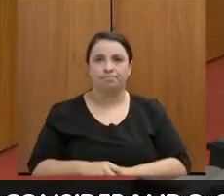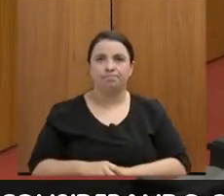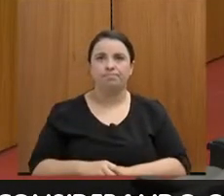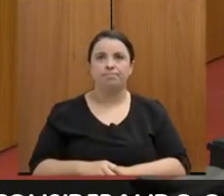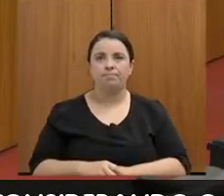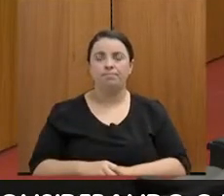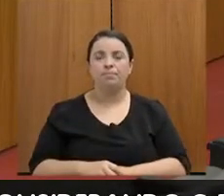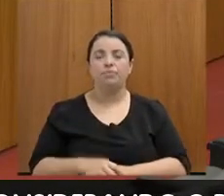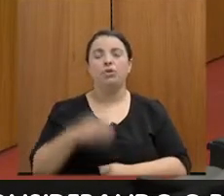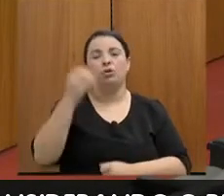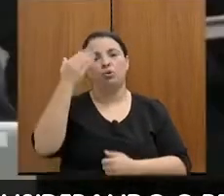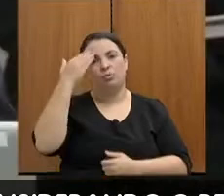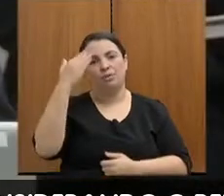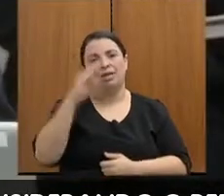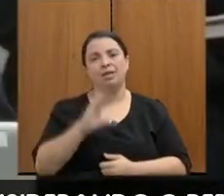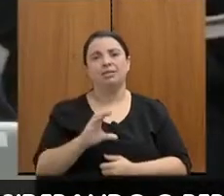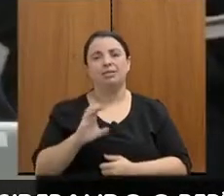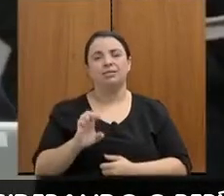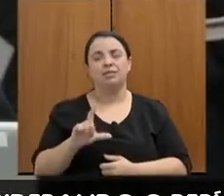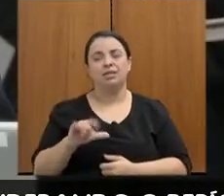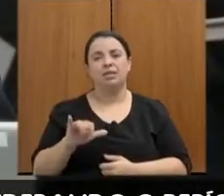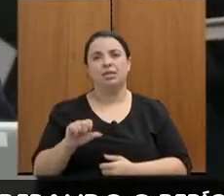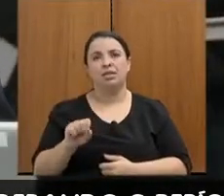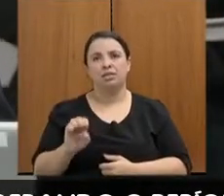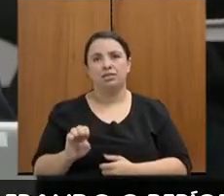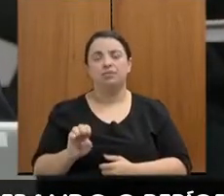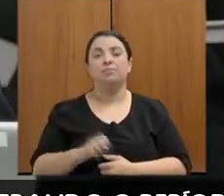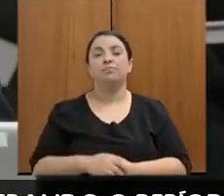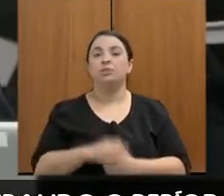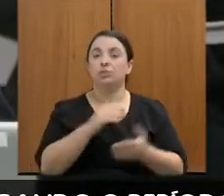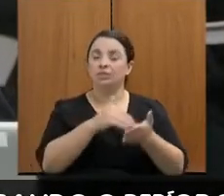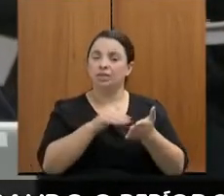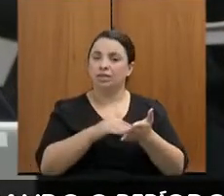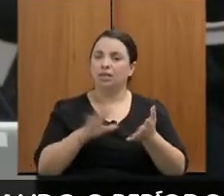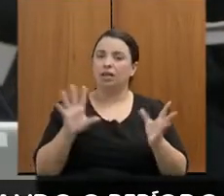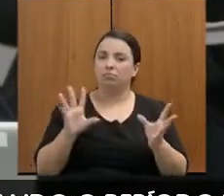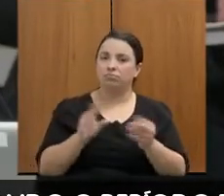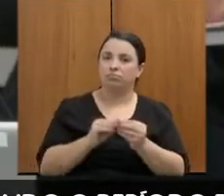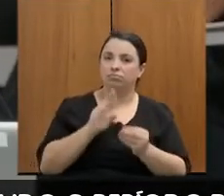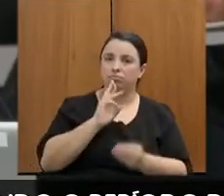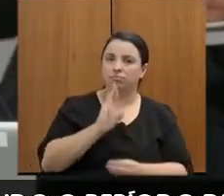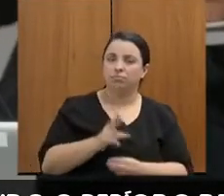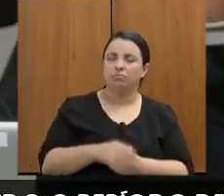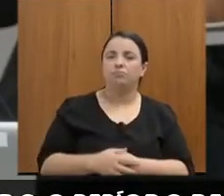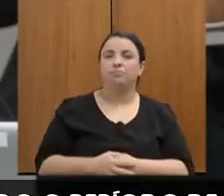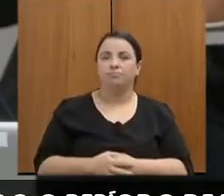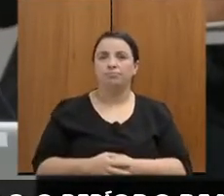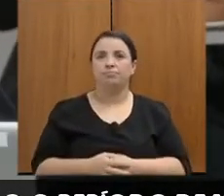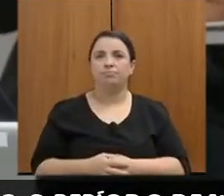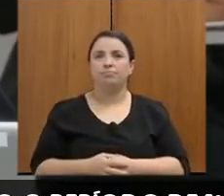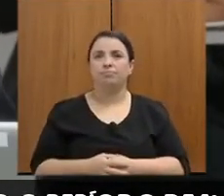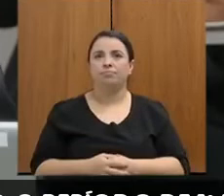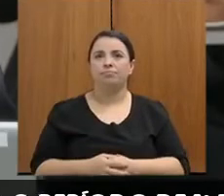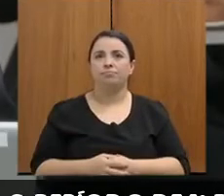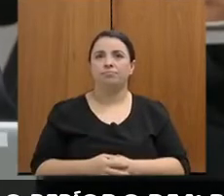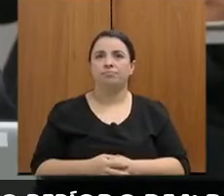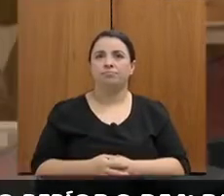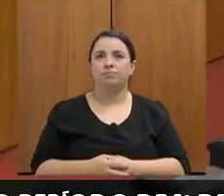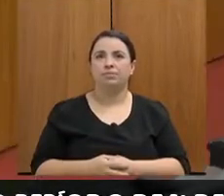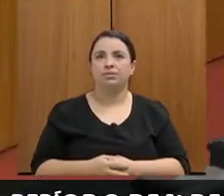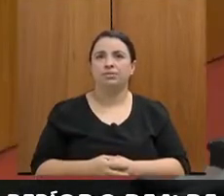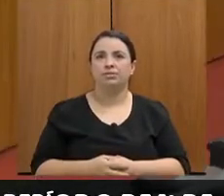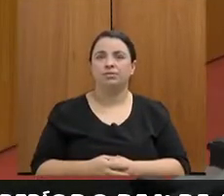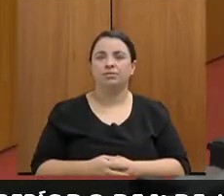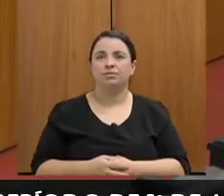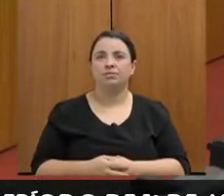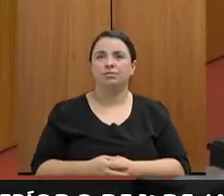Obrigado, Celise. O secretário se absteu de fazer suas considerações, mas fica grato às suas palavras. Não sei se posso falar em